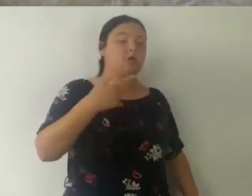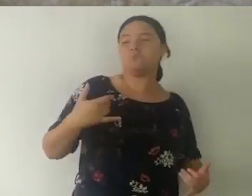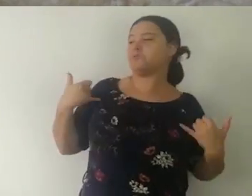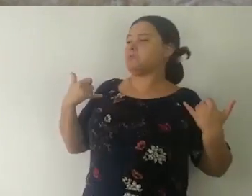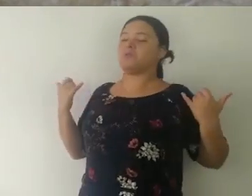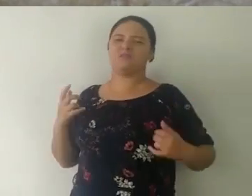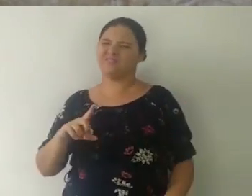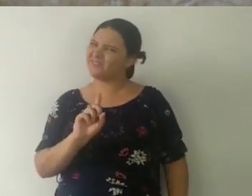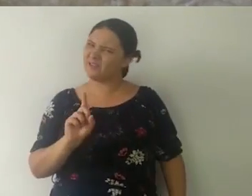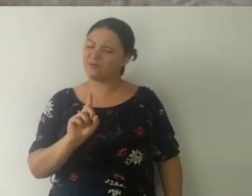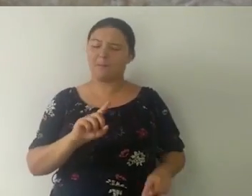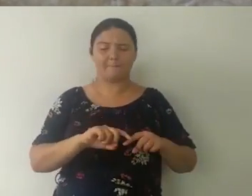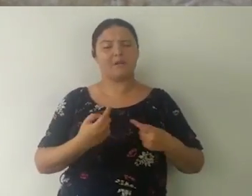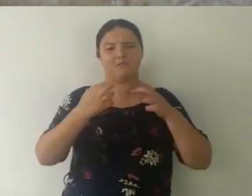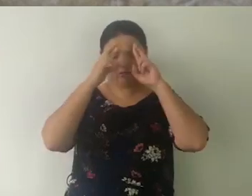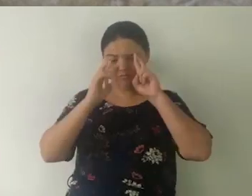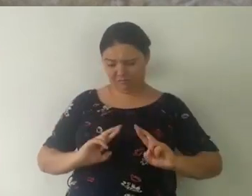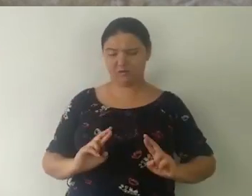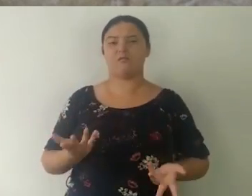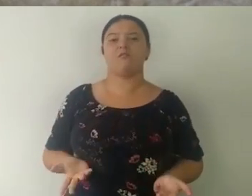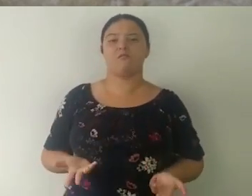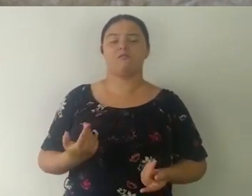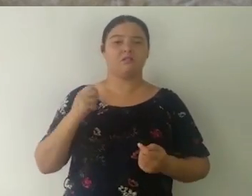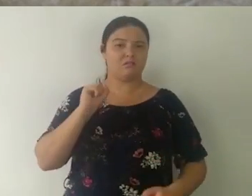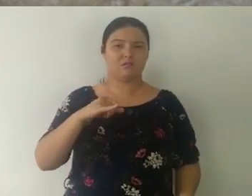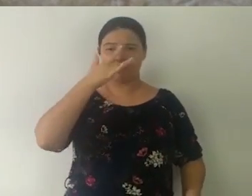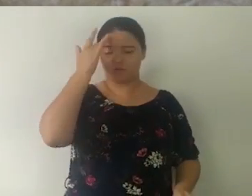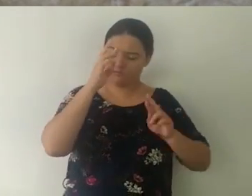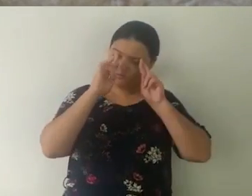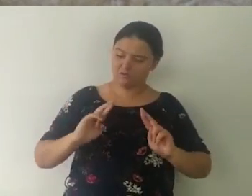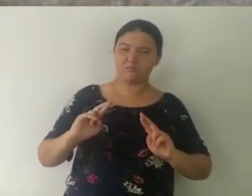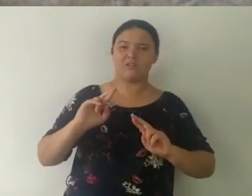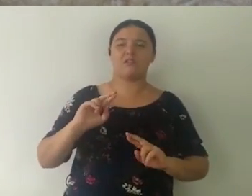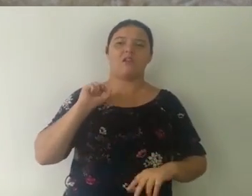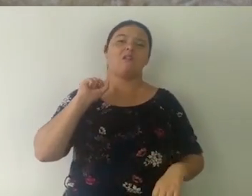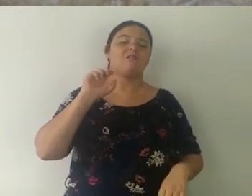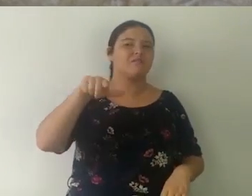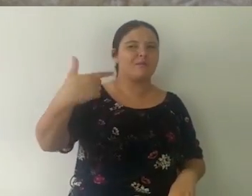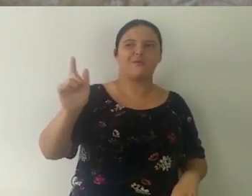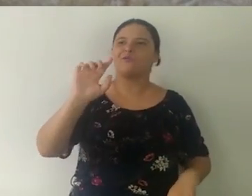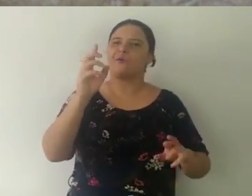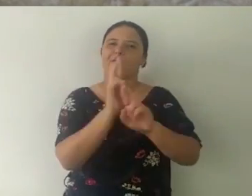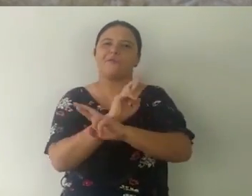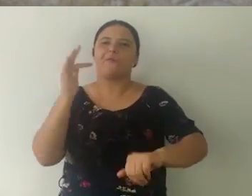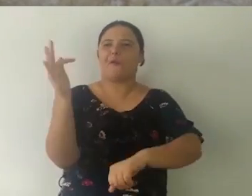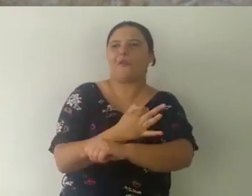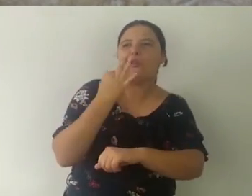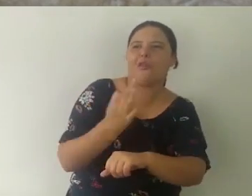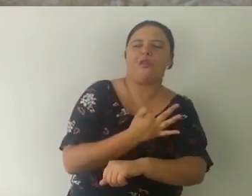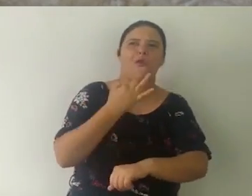eu me amo. Não, não é nesse sentido. É no sentido de se respeitar. Quem faz isso, dificilmente suporta